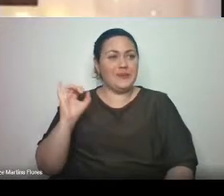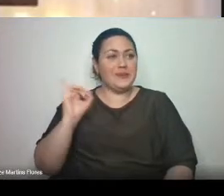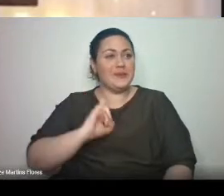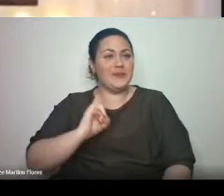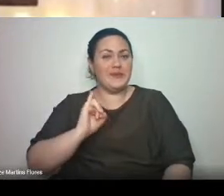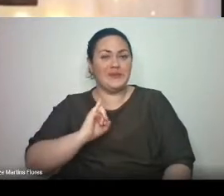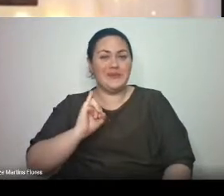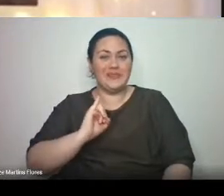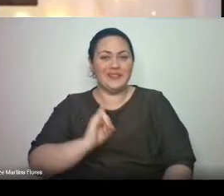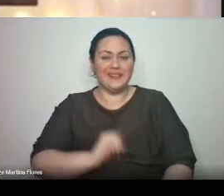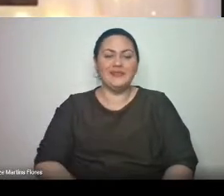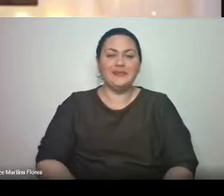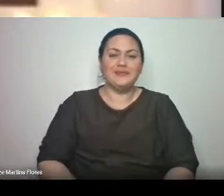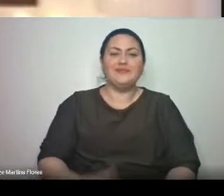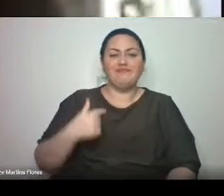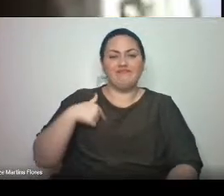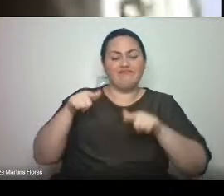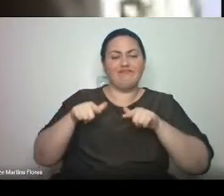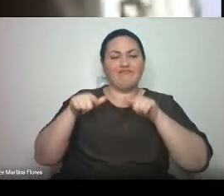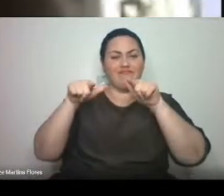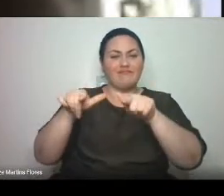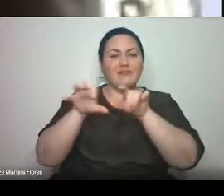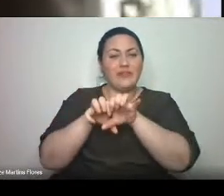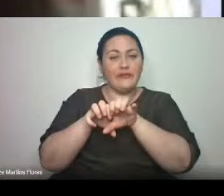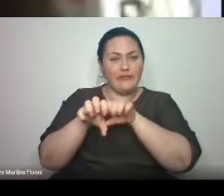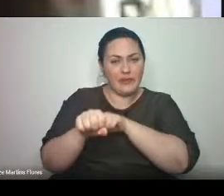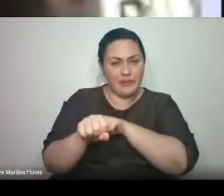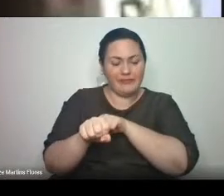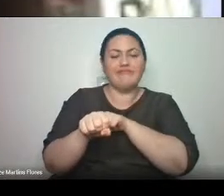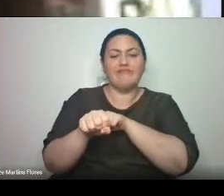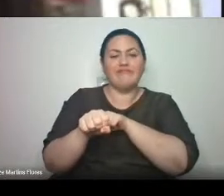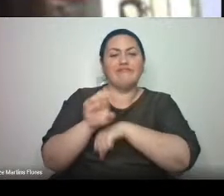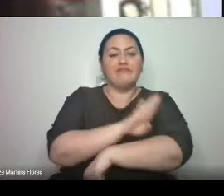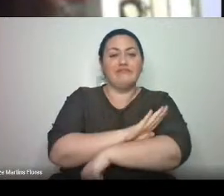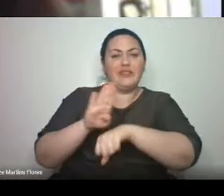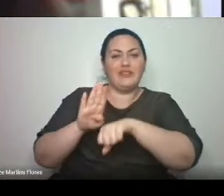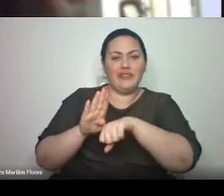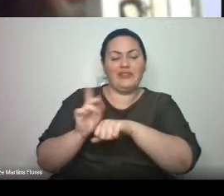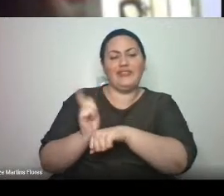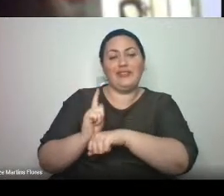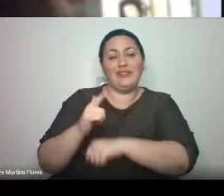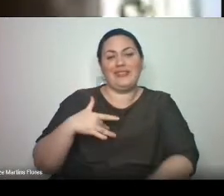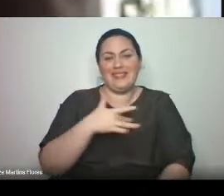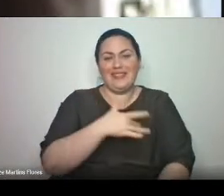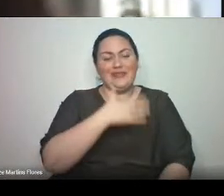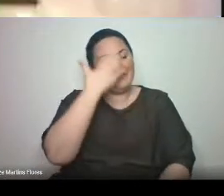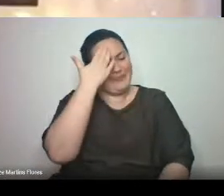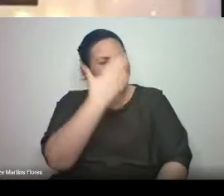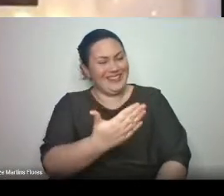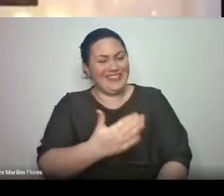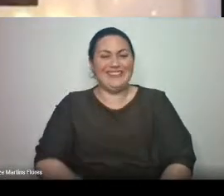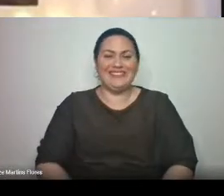Eu lhe concedo o grau de bacharela em gestão da saúde. Obrigada.